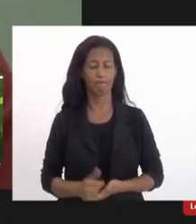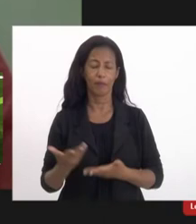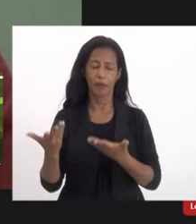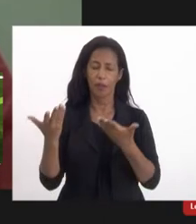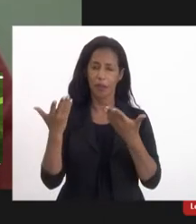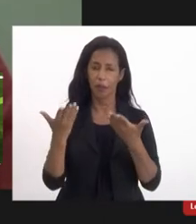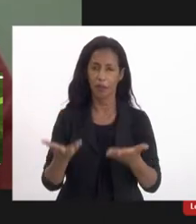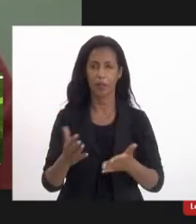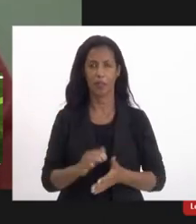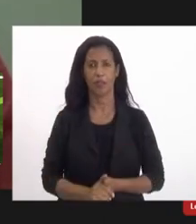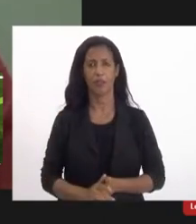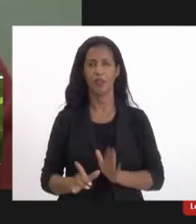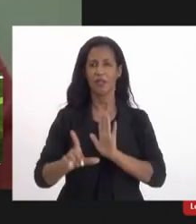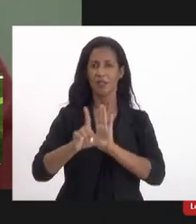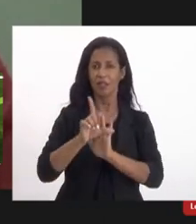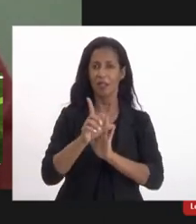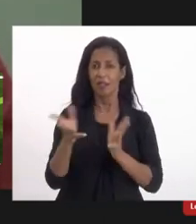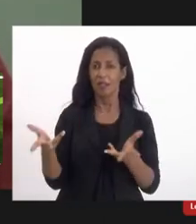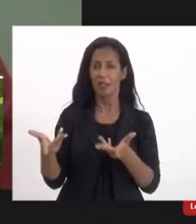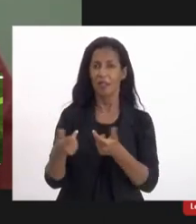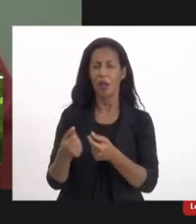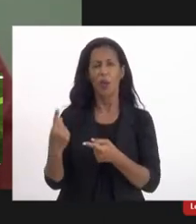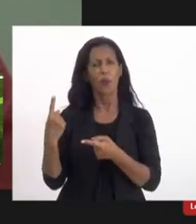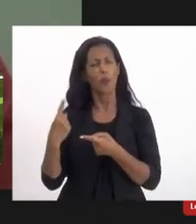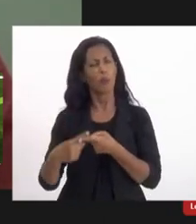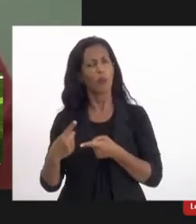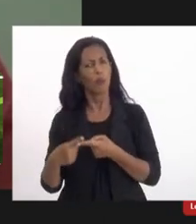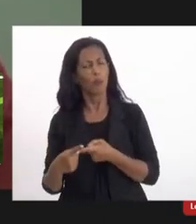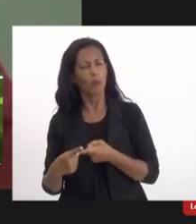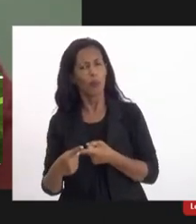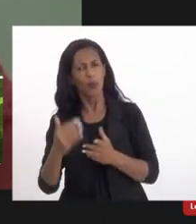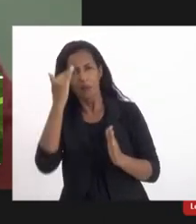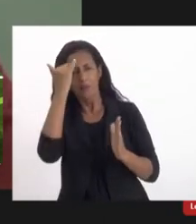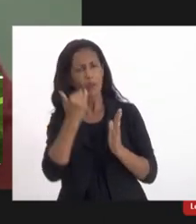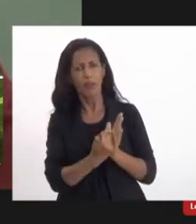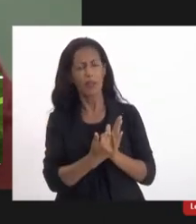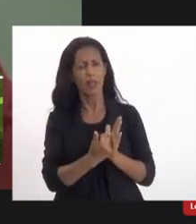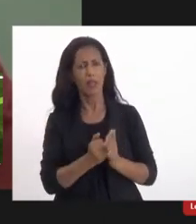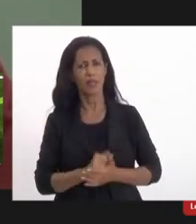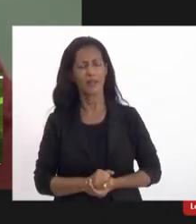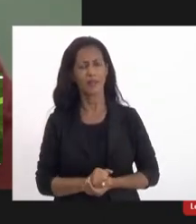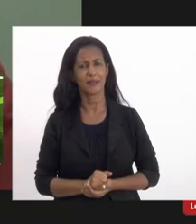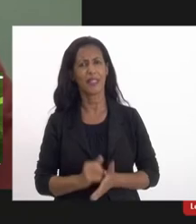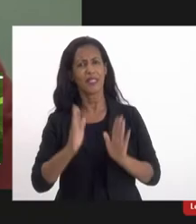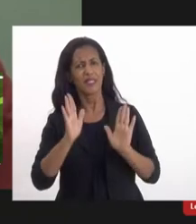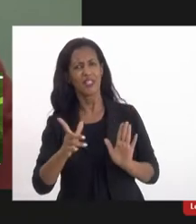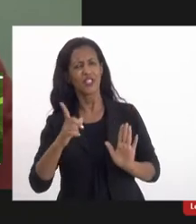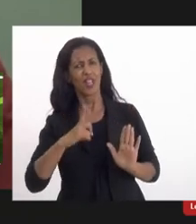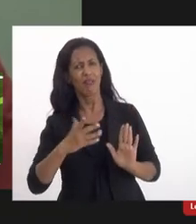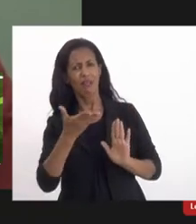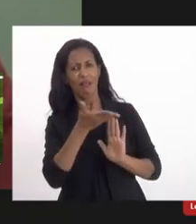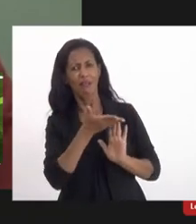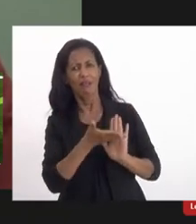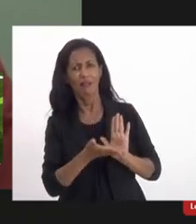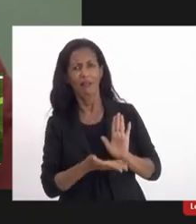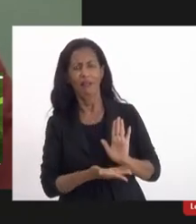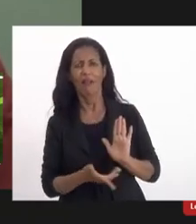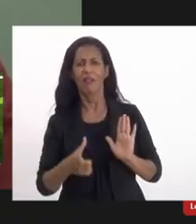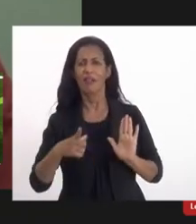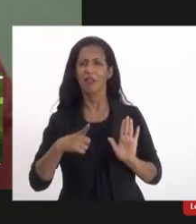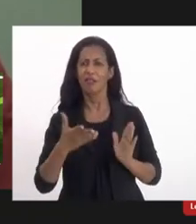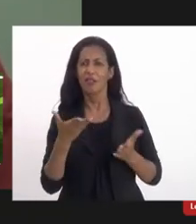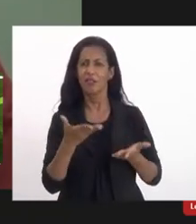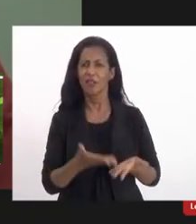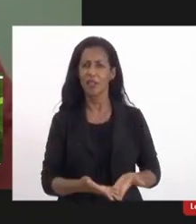isso, se a legislação é maravilhosa, por que não se cumpre, né, a roda já existe, nós temos, temos essa,